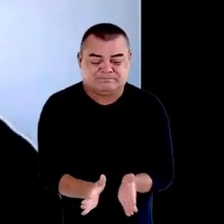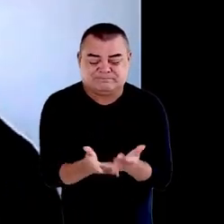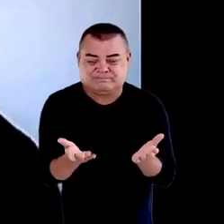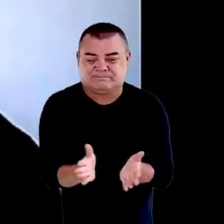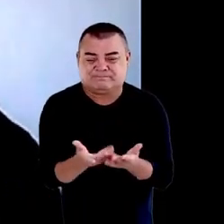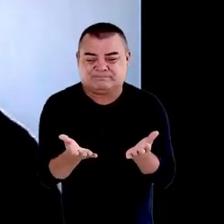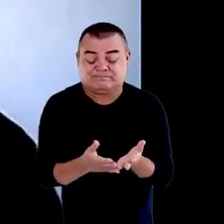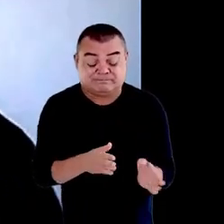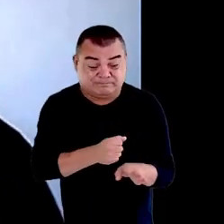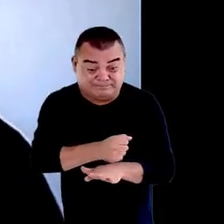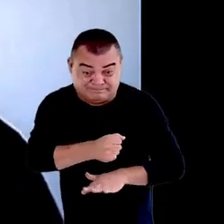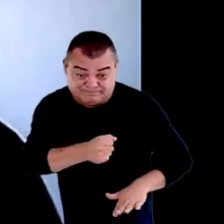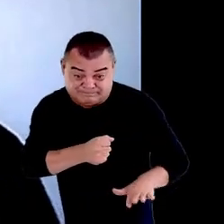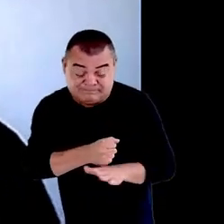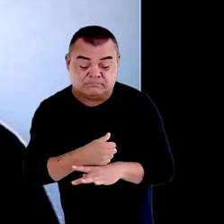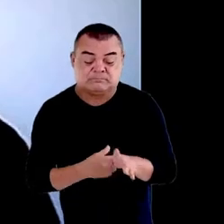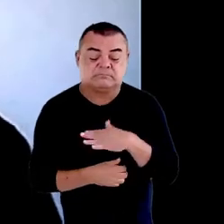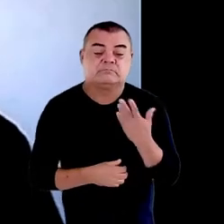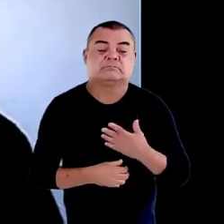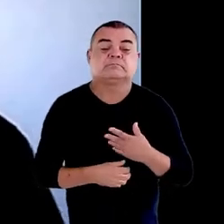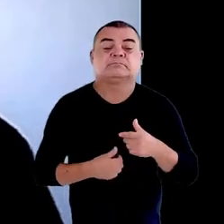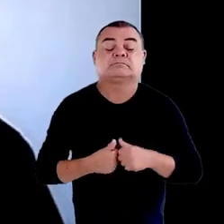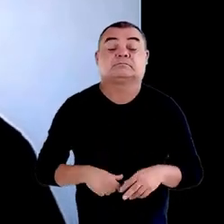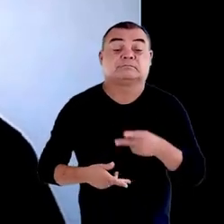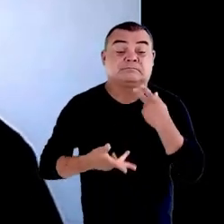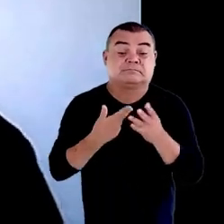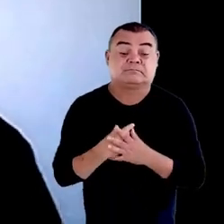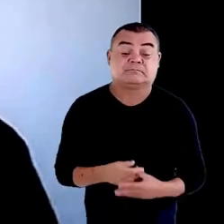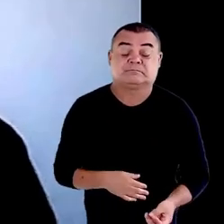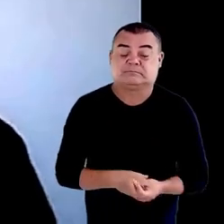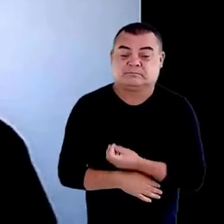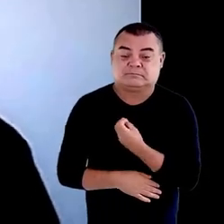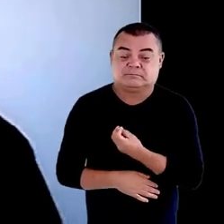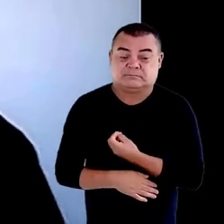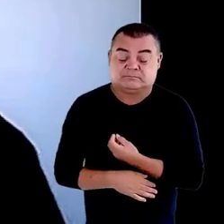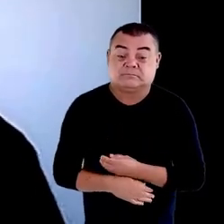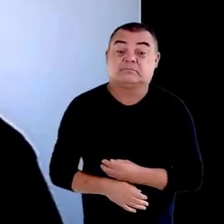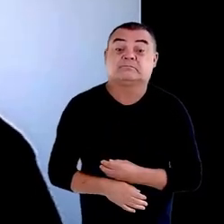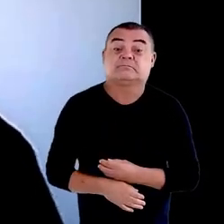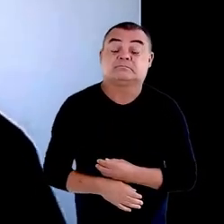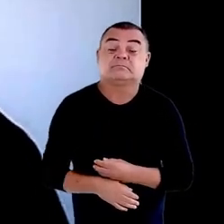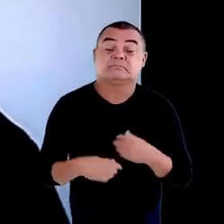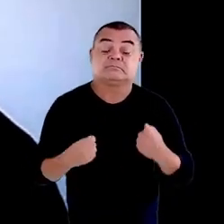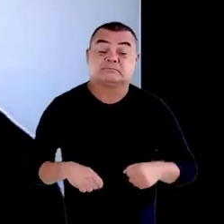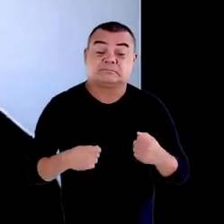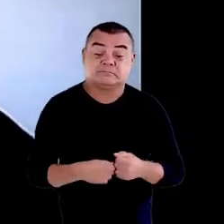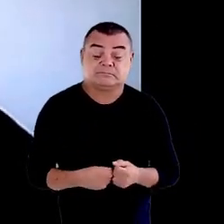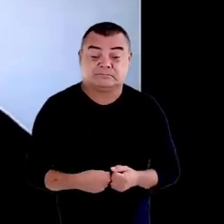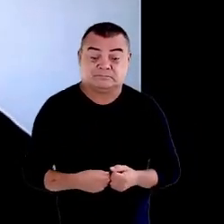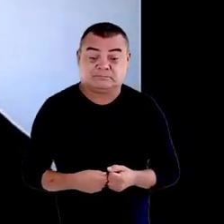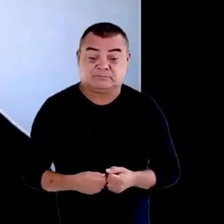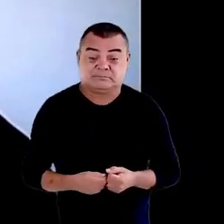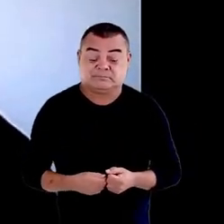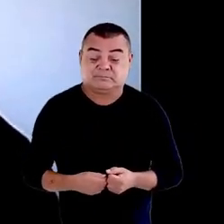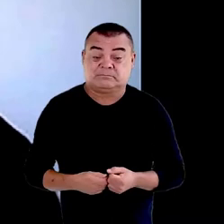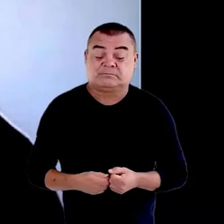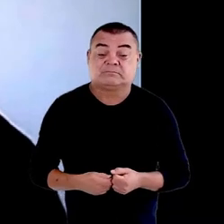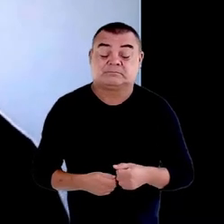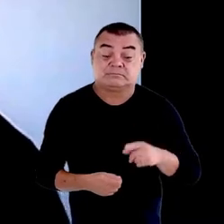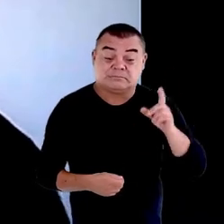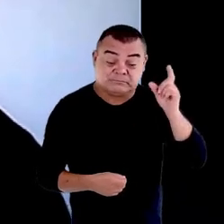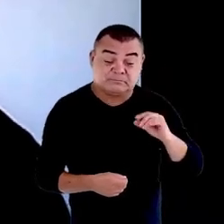pobreza. Nós estamos falando de vidas que deveriam importar para toda a sociedade